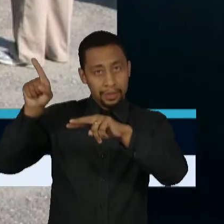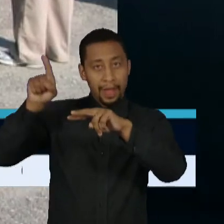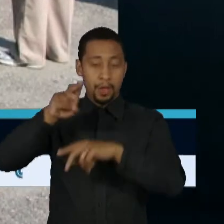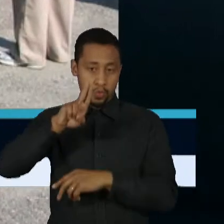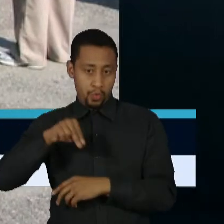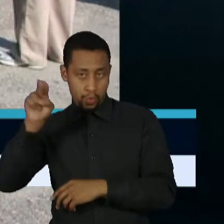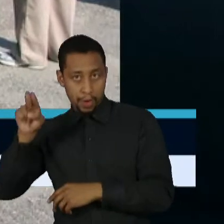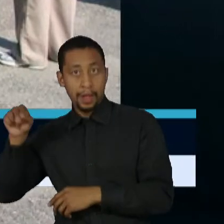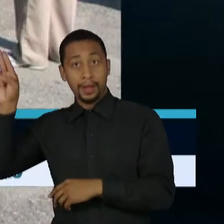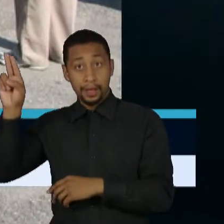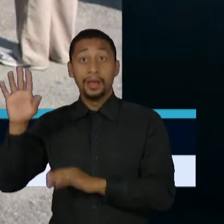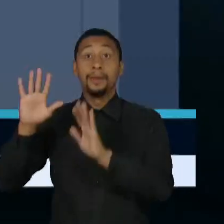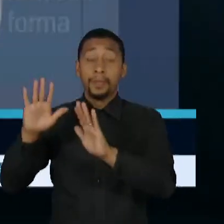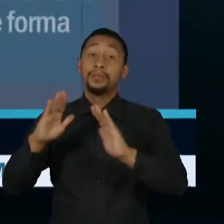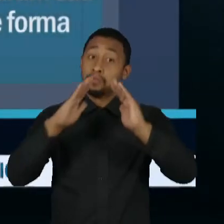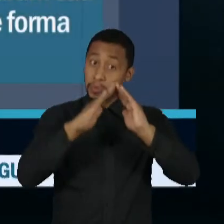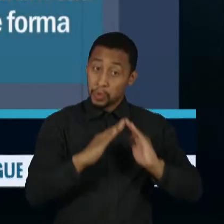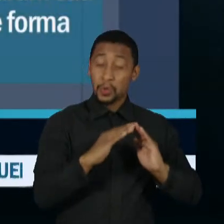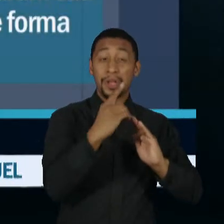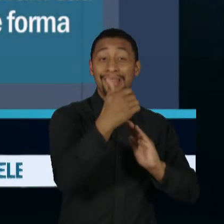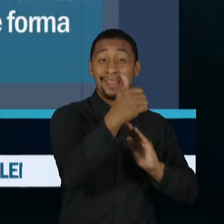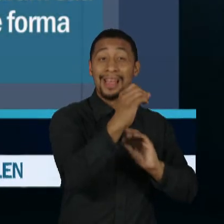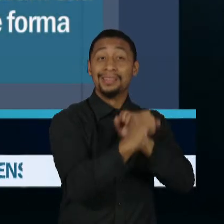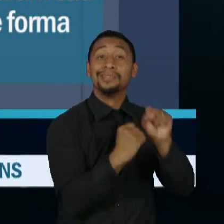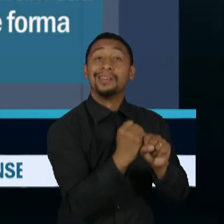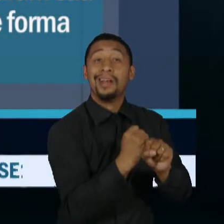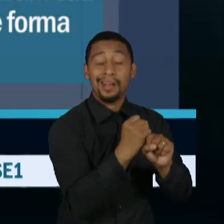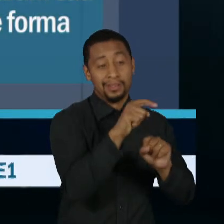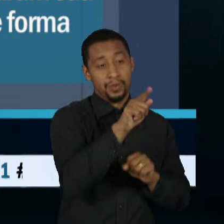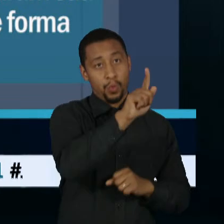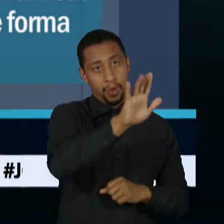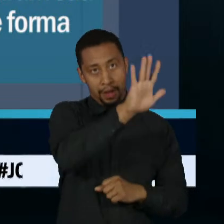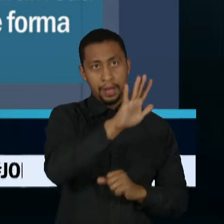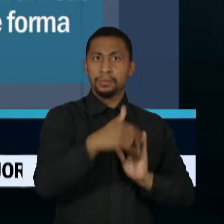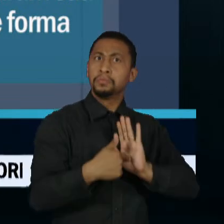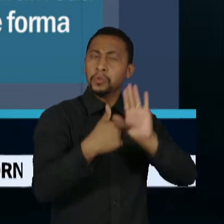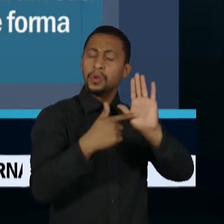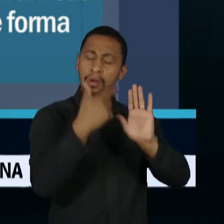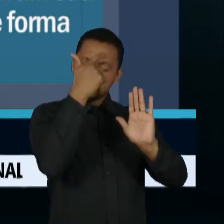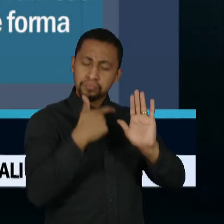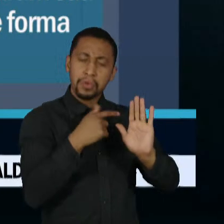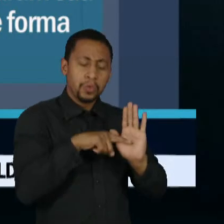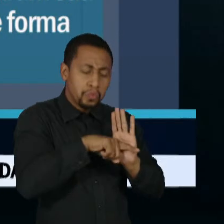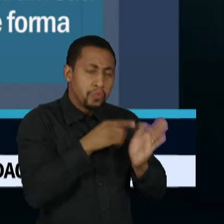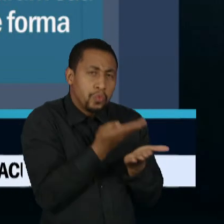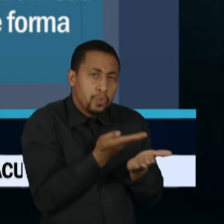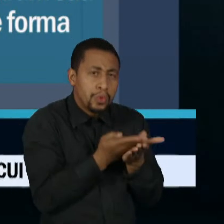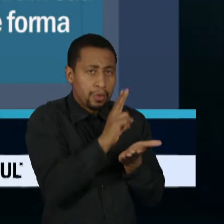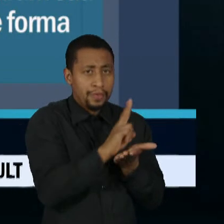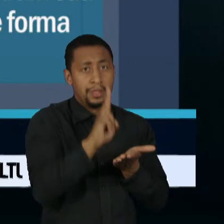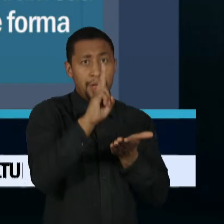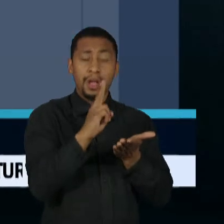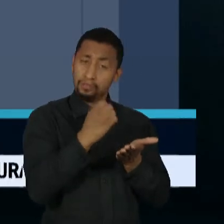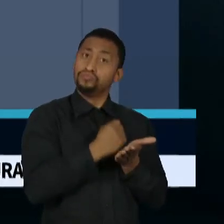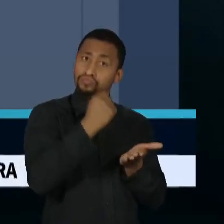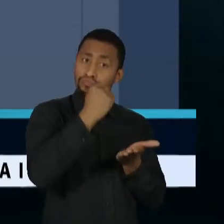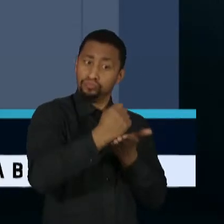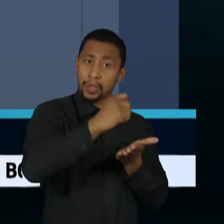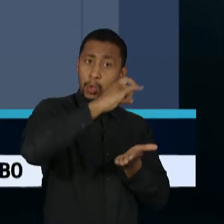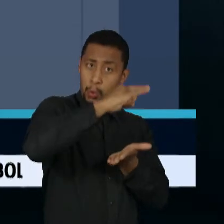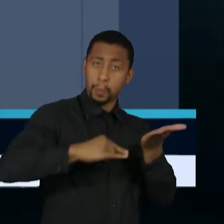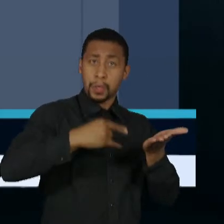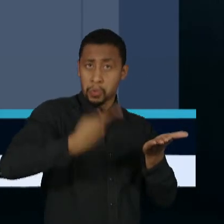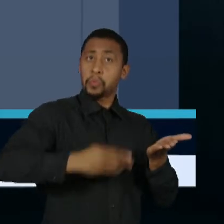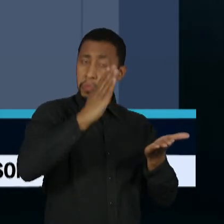de 10 anos em uma cidade de Goiás. Ele se apresentava como um pesquisador universitário e tinha documentação brasileira. A reportagem